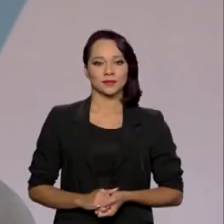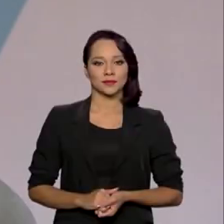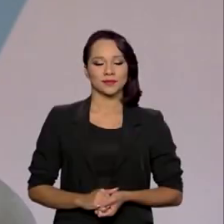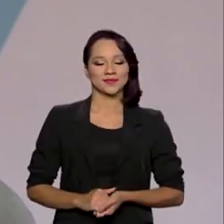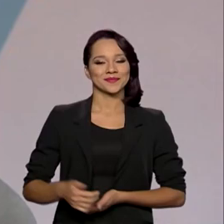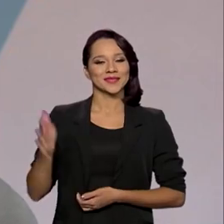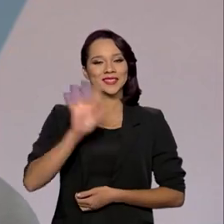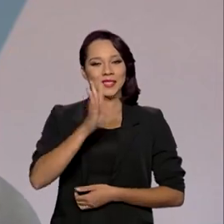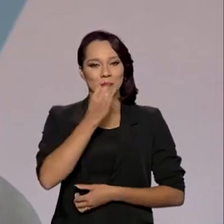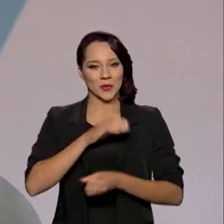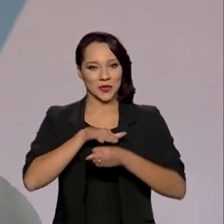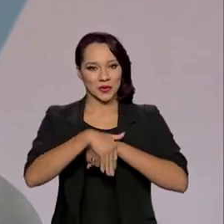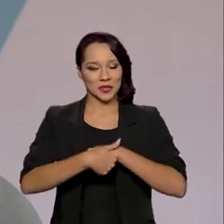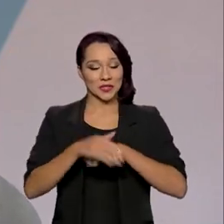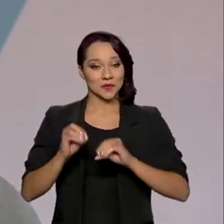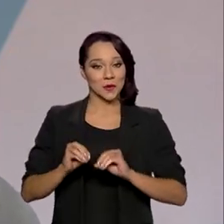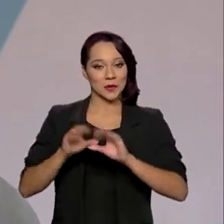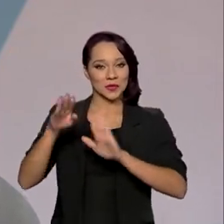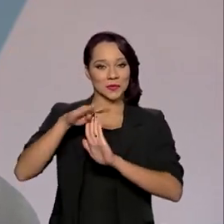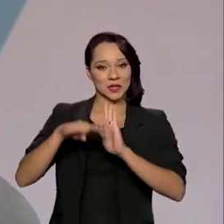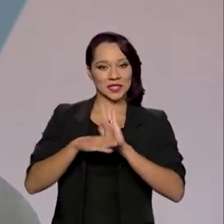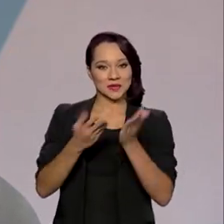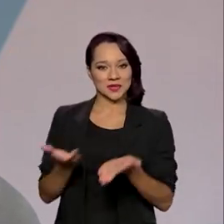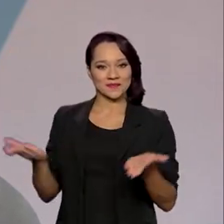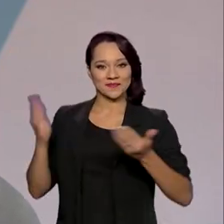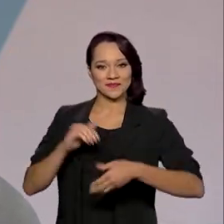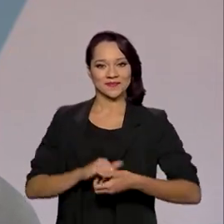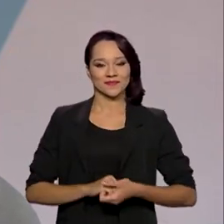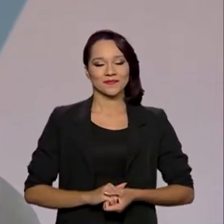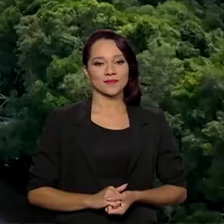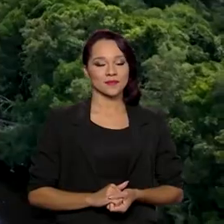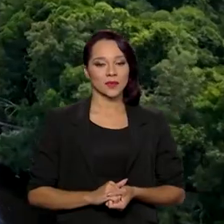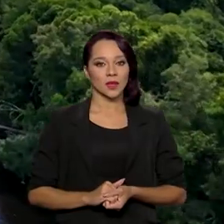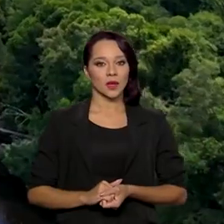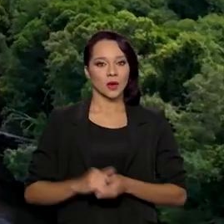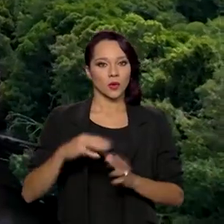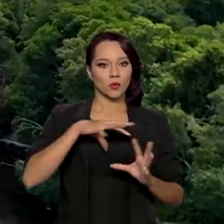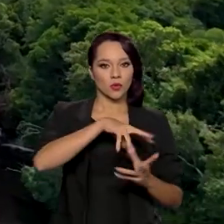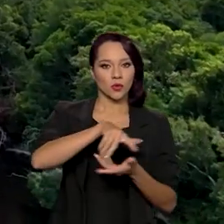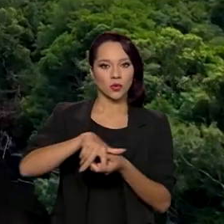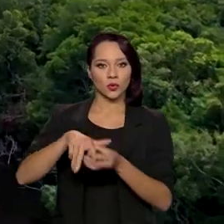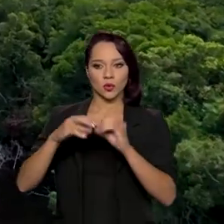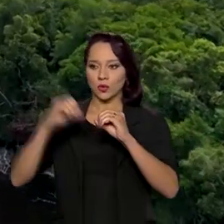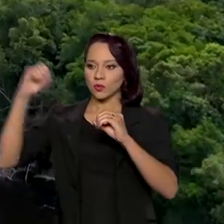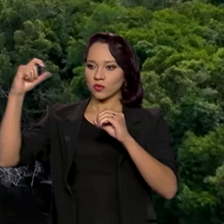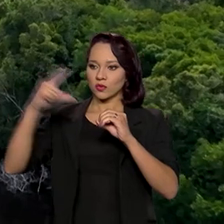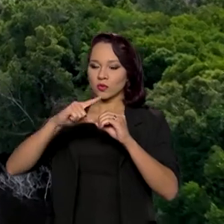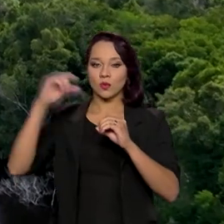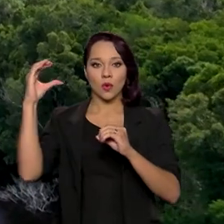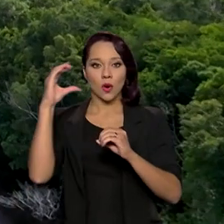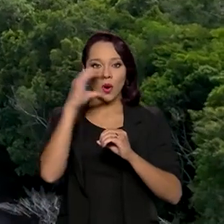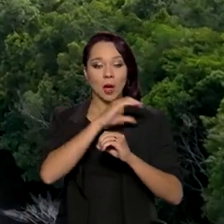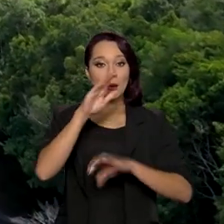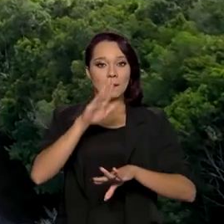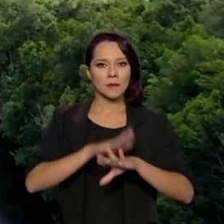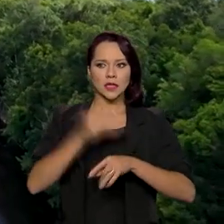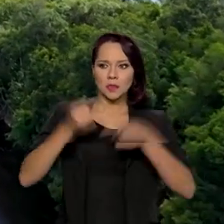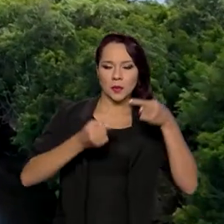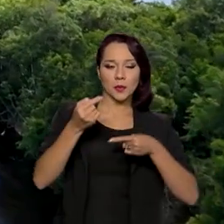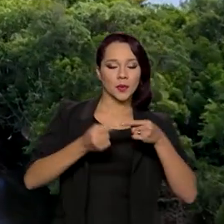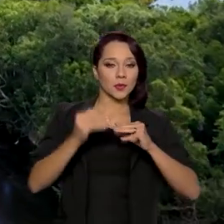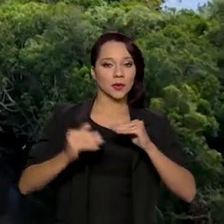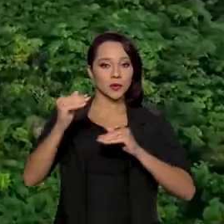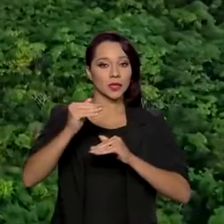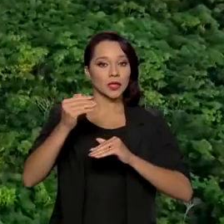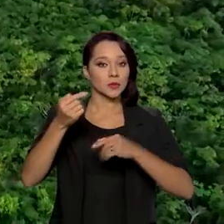Olá, boa noite. Estamos no ar com o Brasil em pauta. O aquecimento global vem sendo cada vez mais falado por autoridades